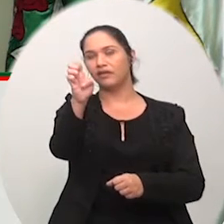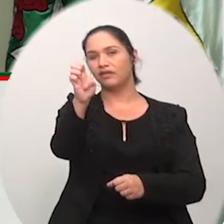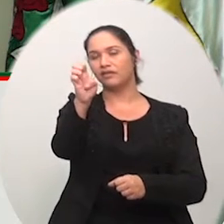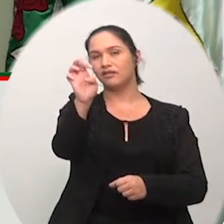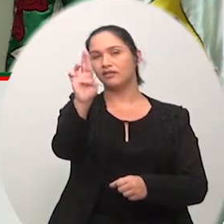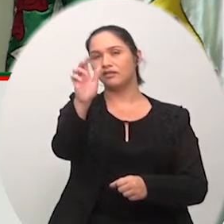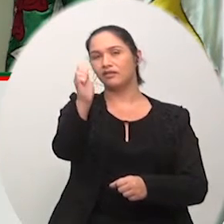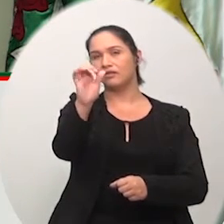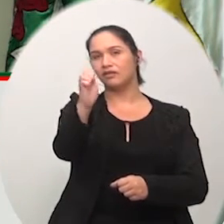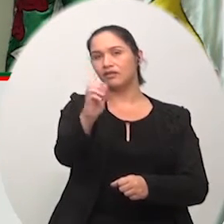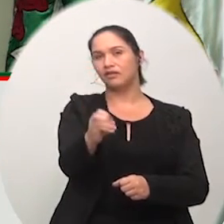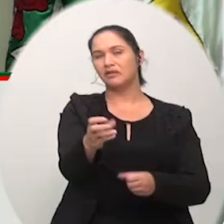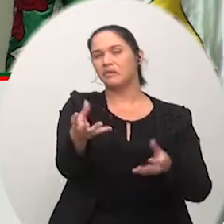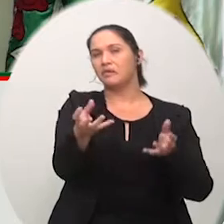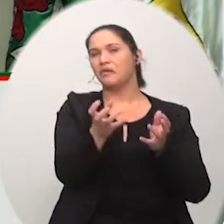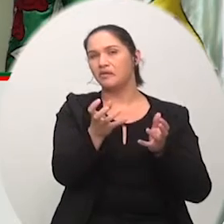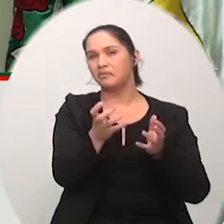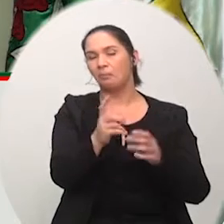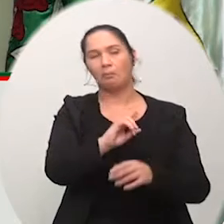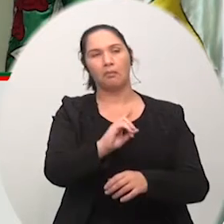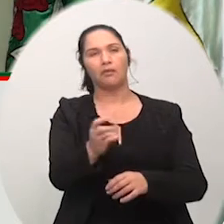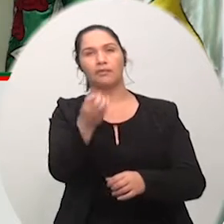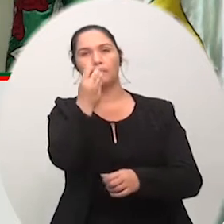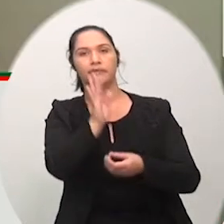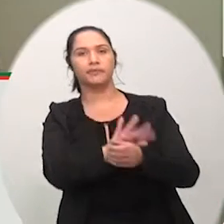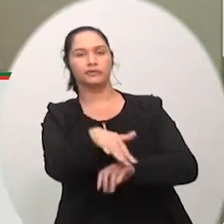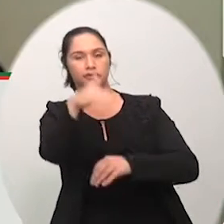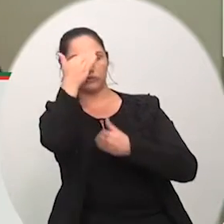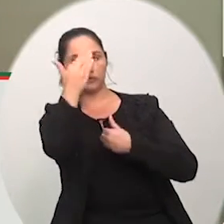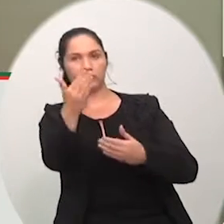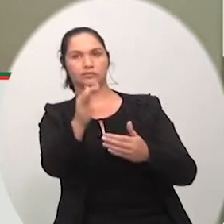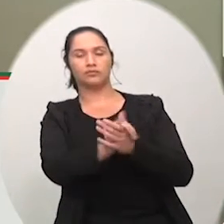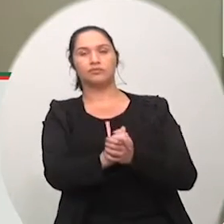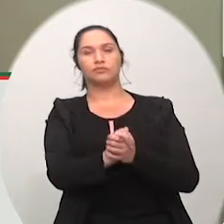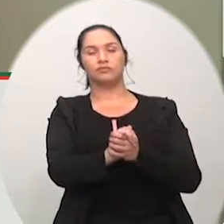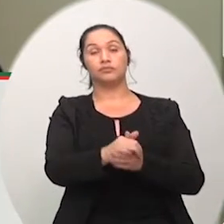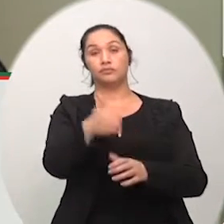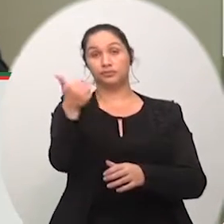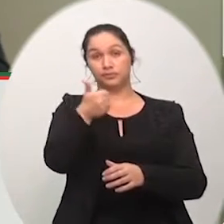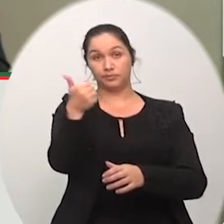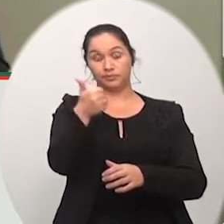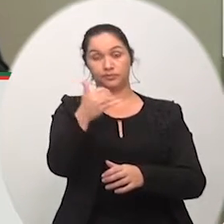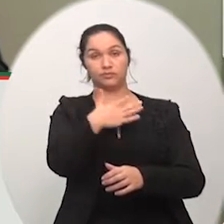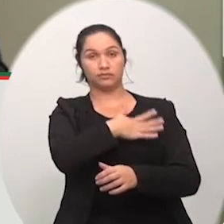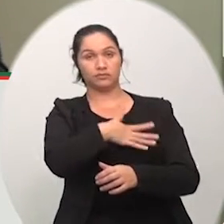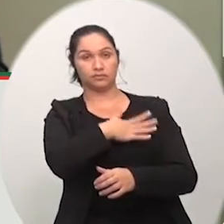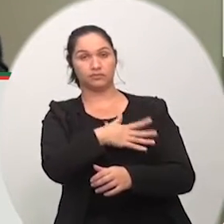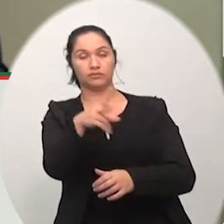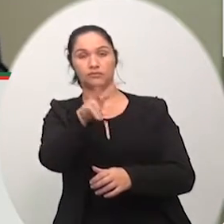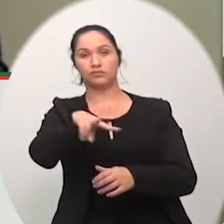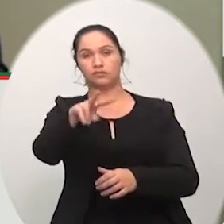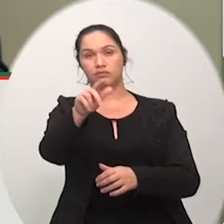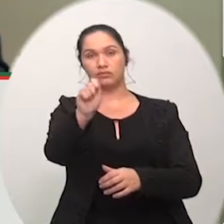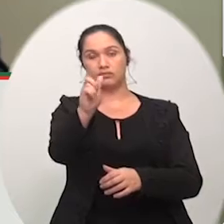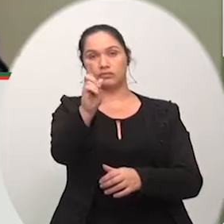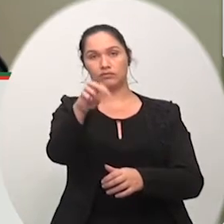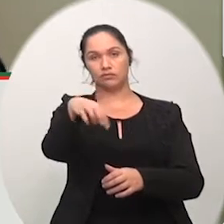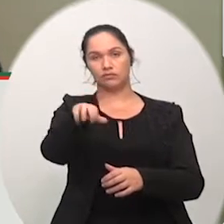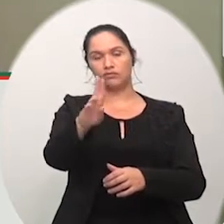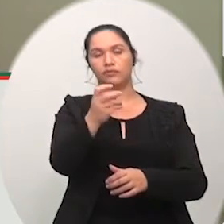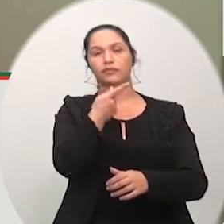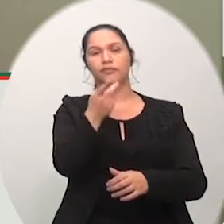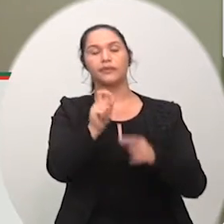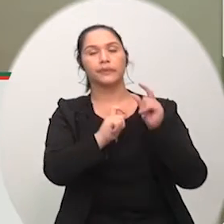região sul e agora estão mais enfraquecidos ainda boa noite muito obrigado não, e primeiramente vereadora Demir a BR